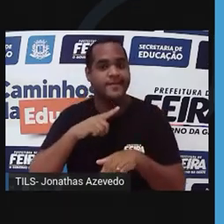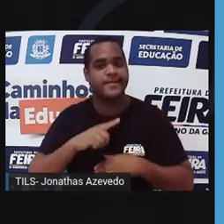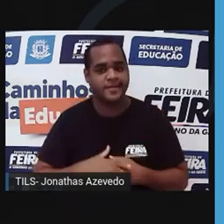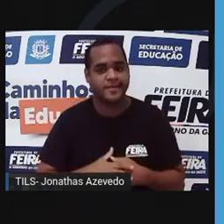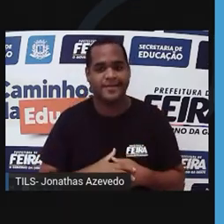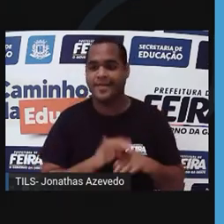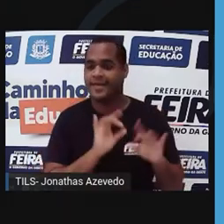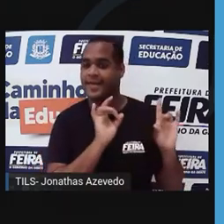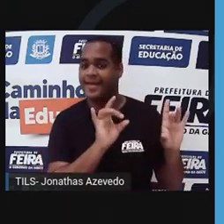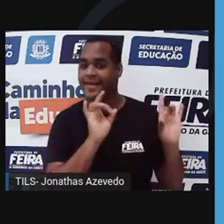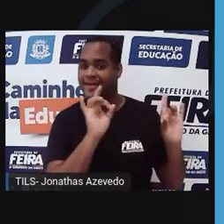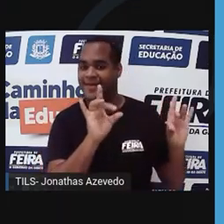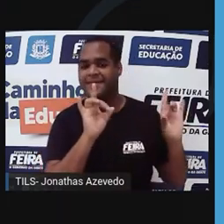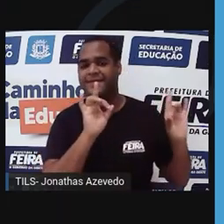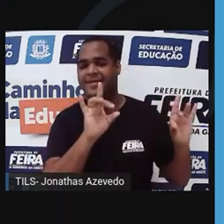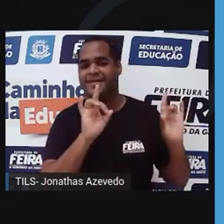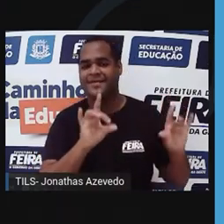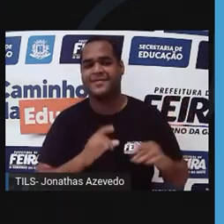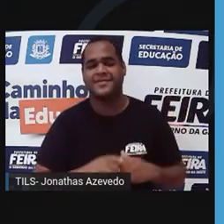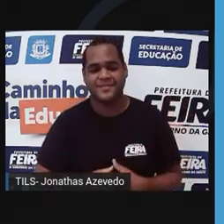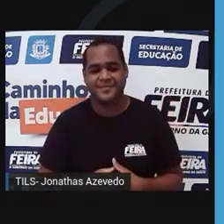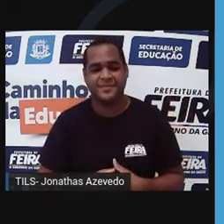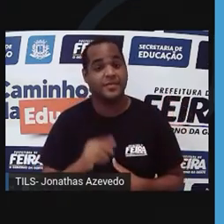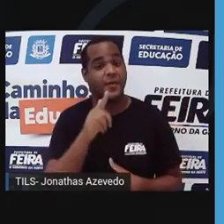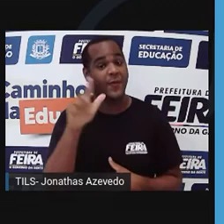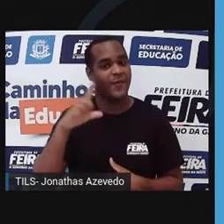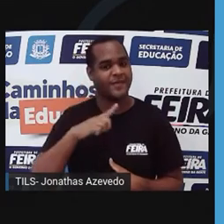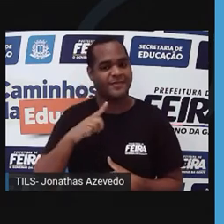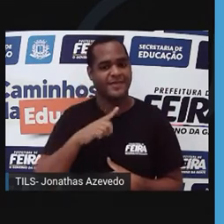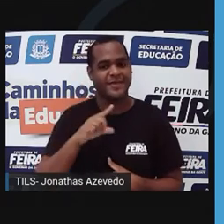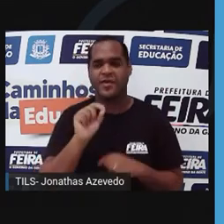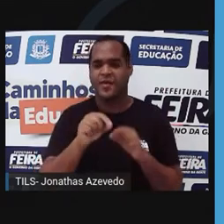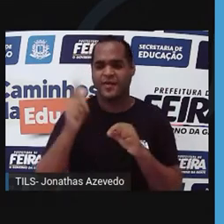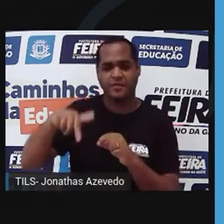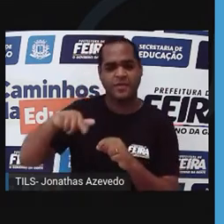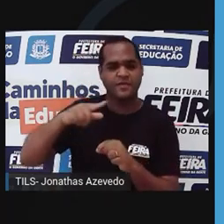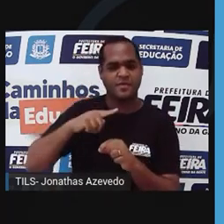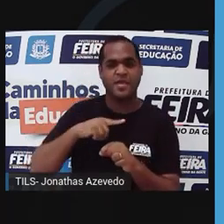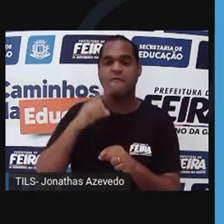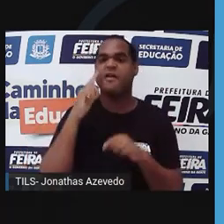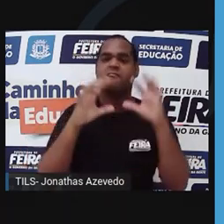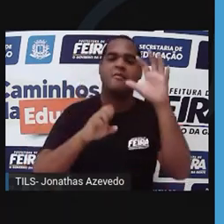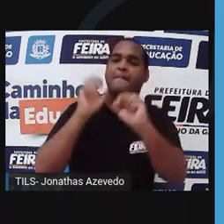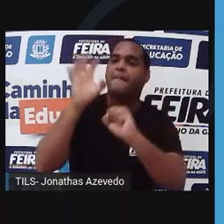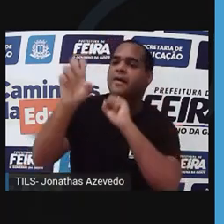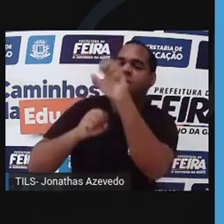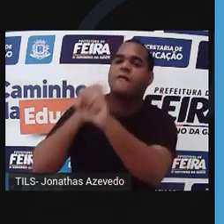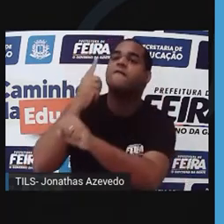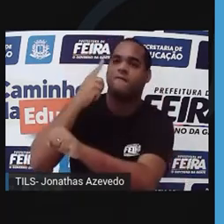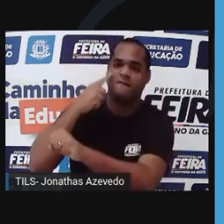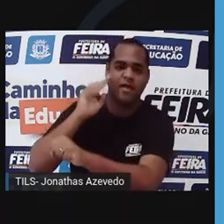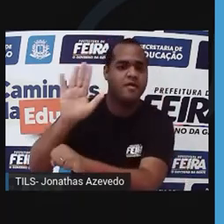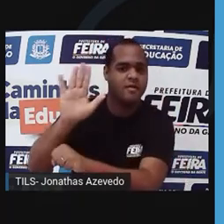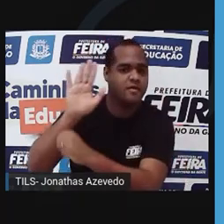Incrível! Incrível! Outra vez você? Ai, quando eu te pegar, você vai ver!